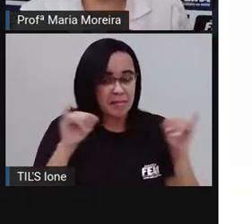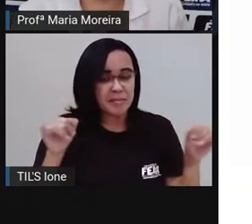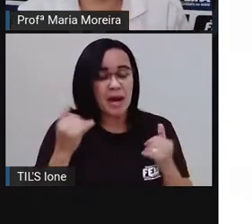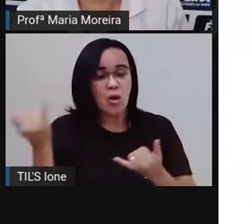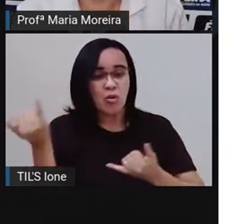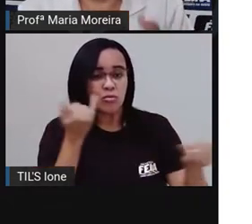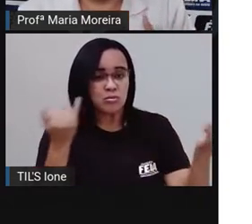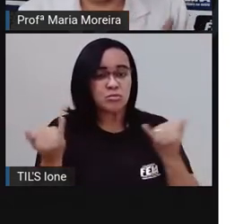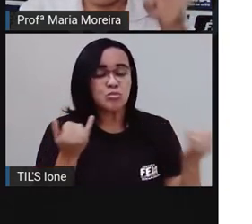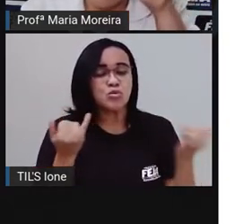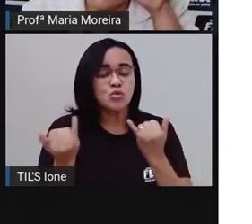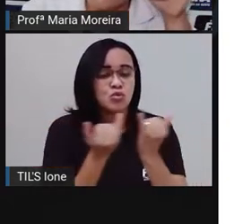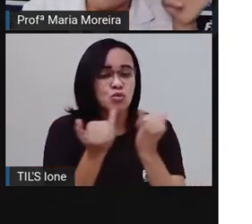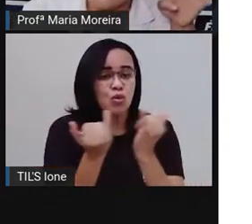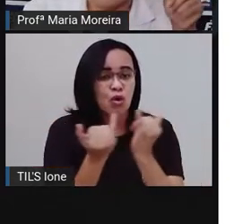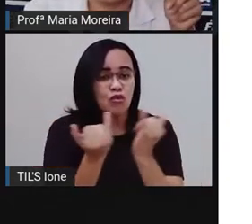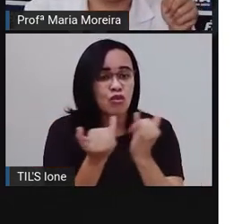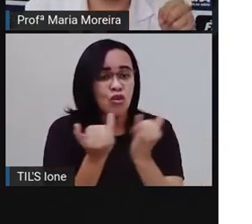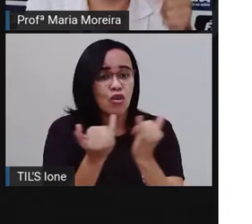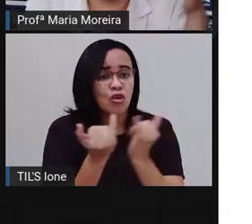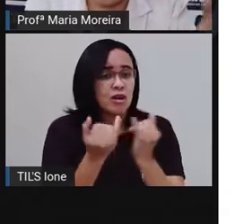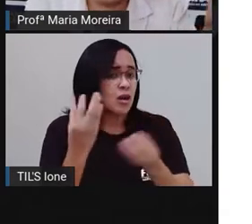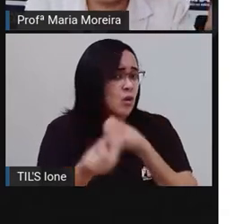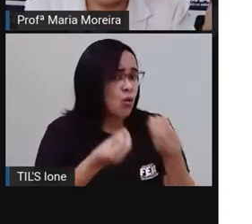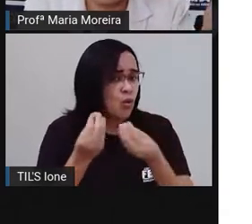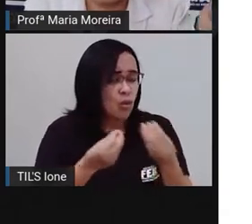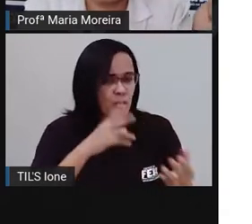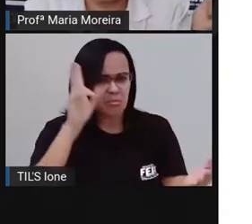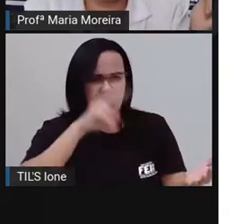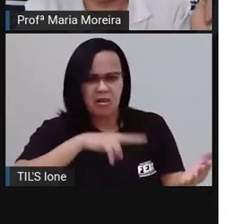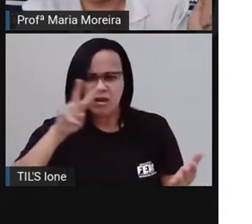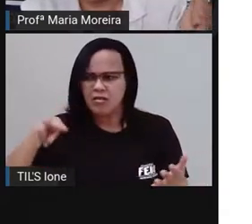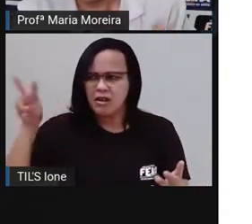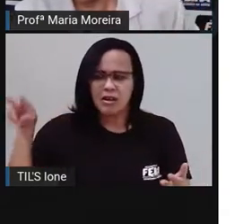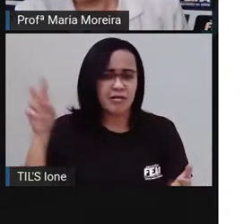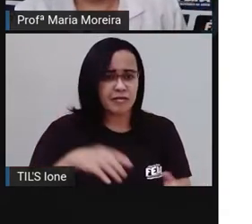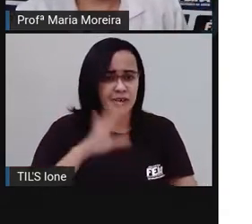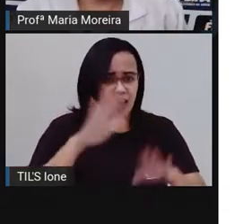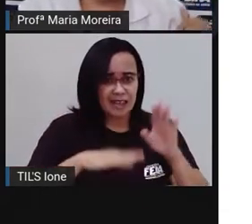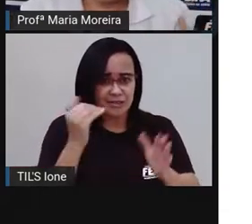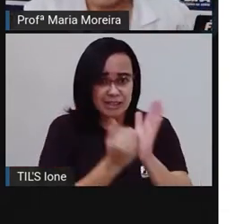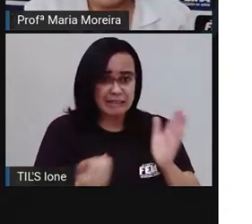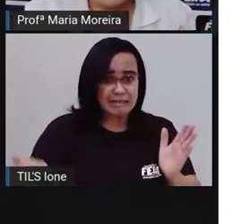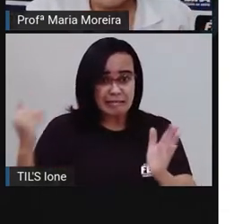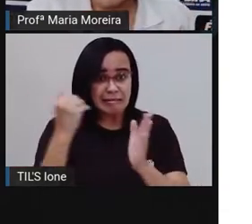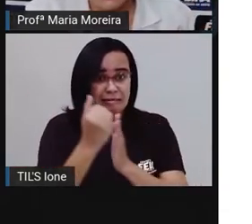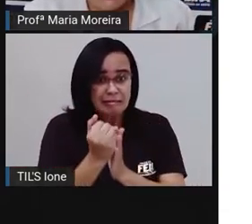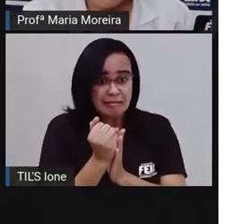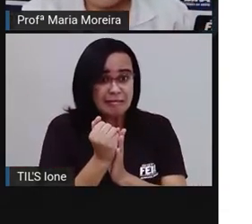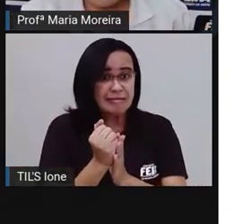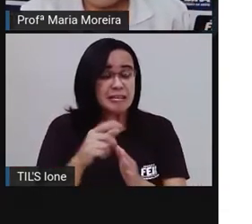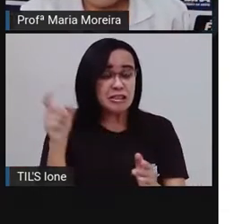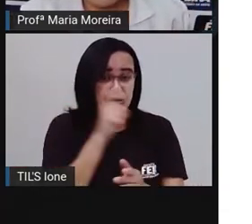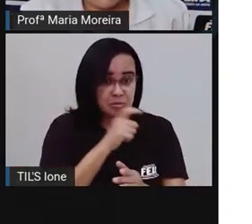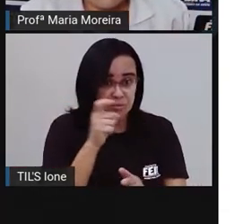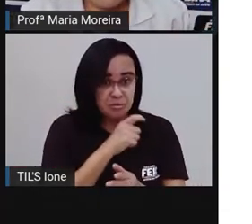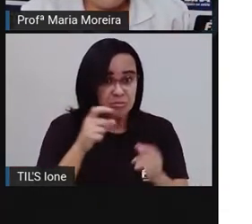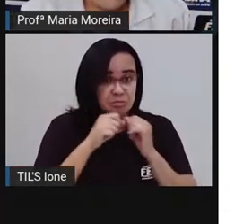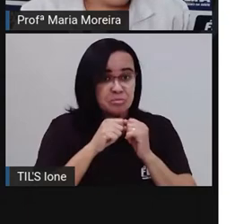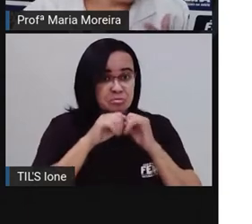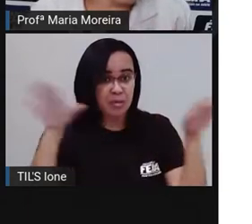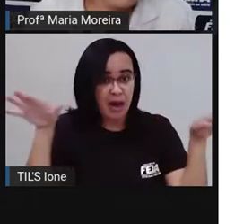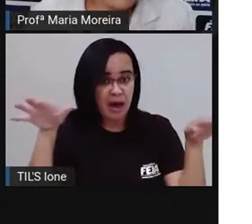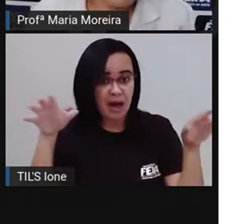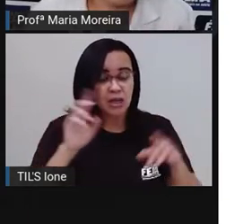obviamente, né, aquela que olha tudo que está acontecendo, que aumenta bastante a história, e ela tem uma fofoca para lhe contar. Não é